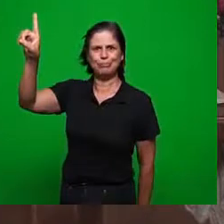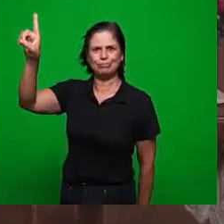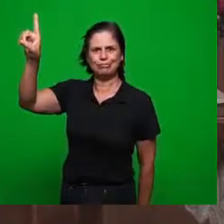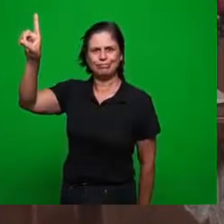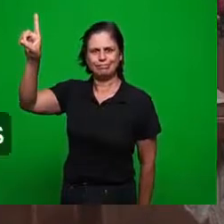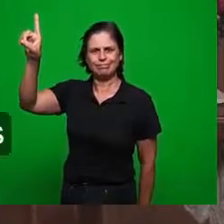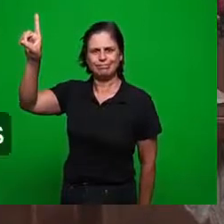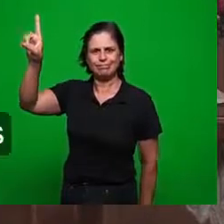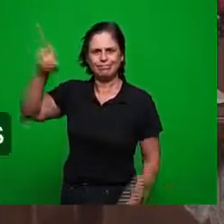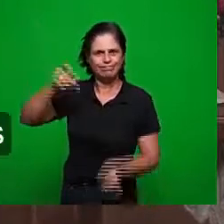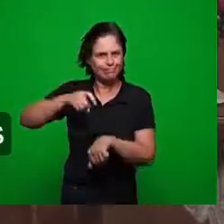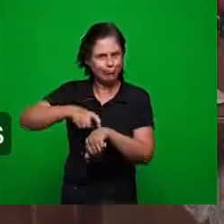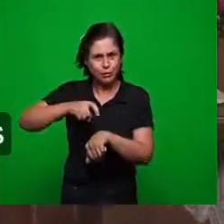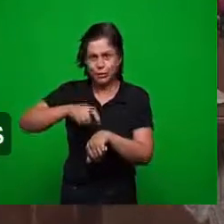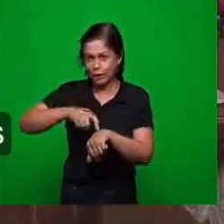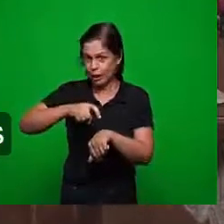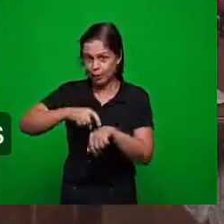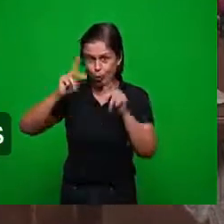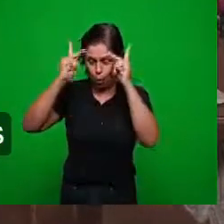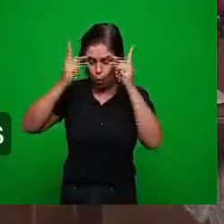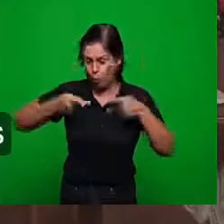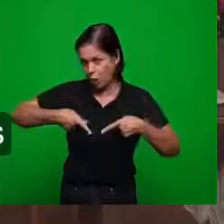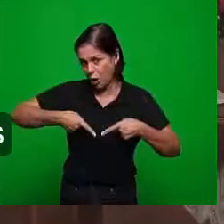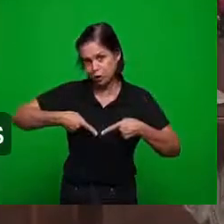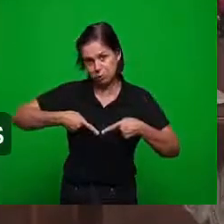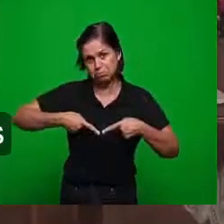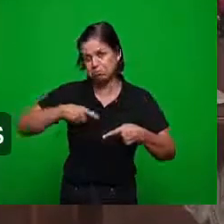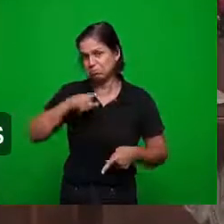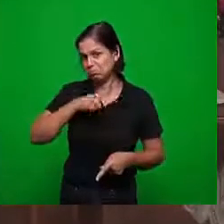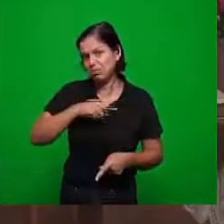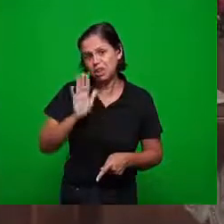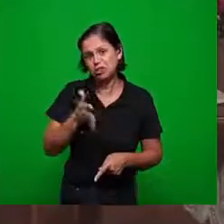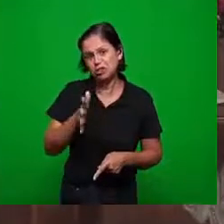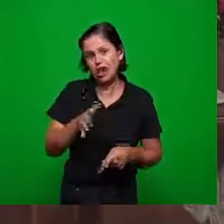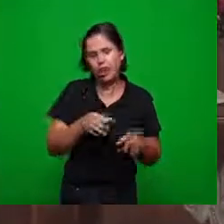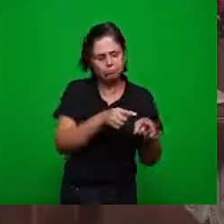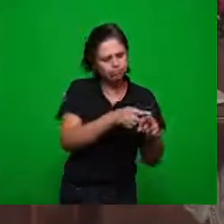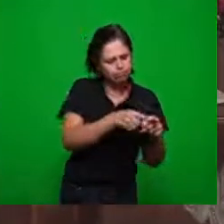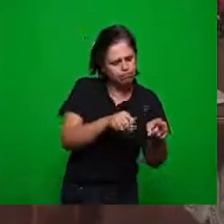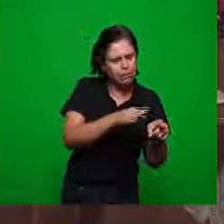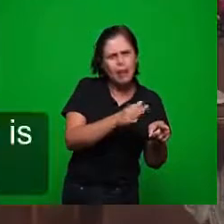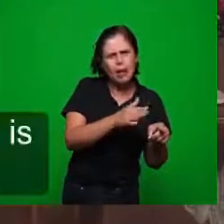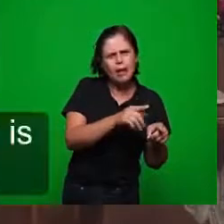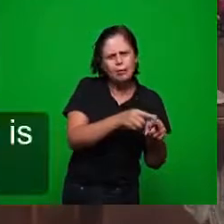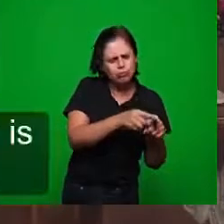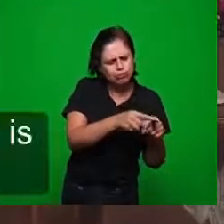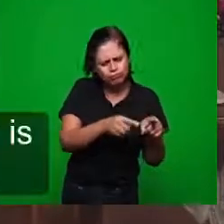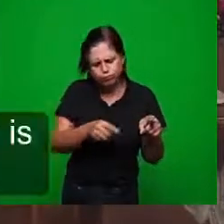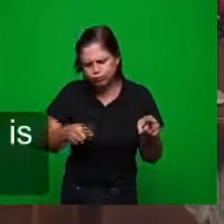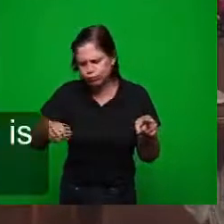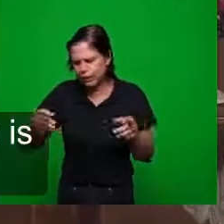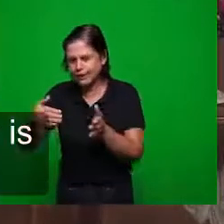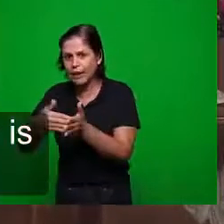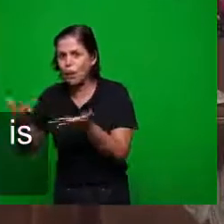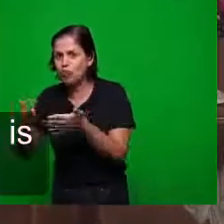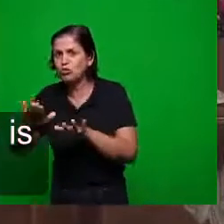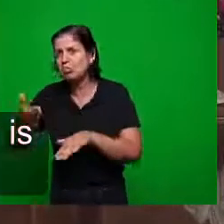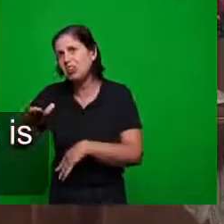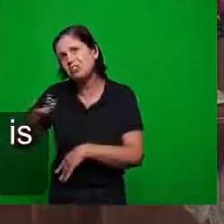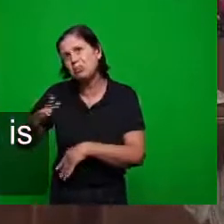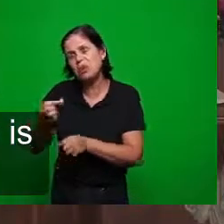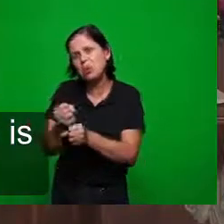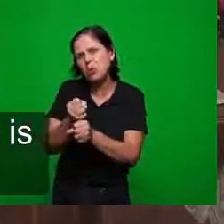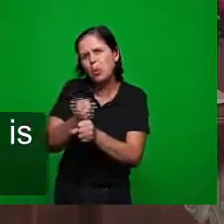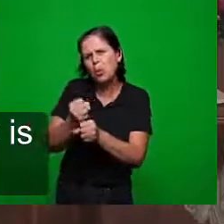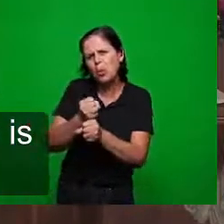Cronos nós já temos dois mil anos aproximadamente O Cairos estamos